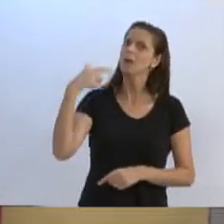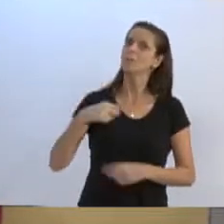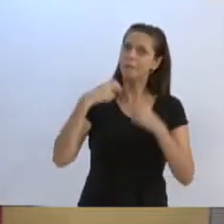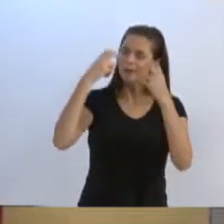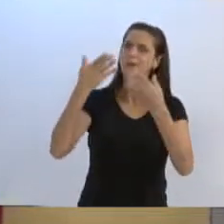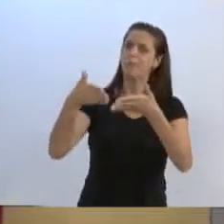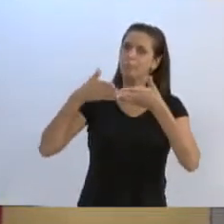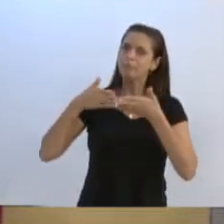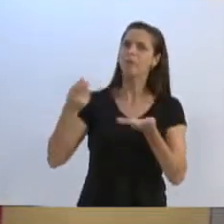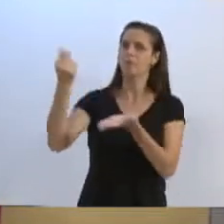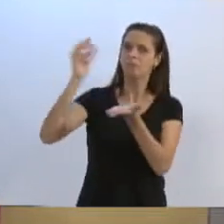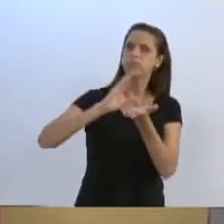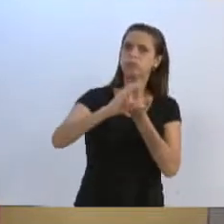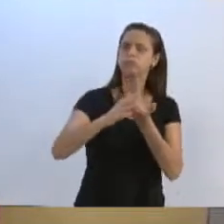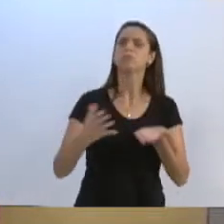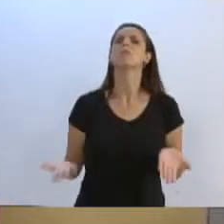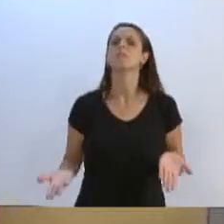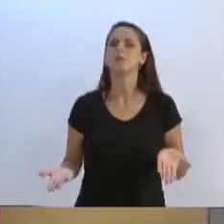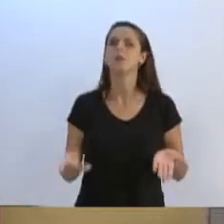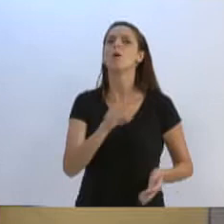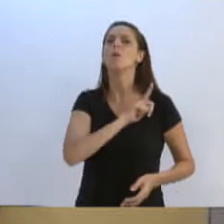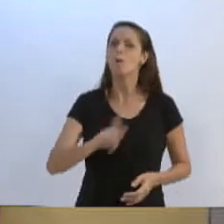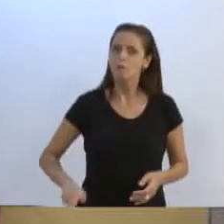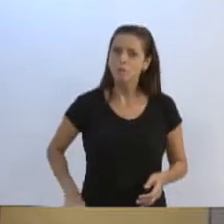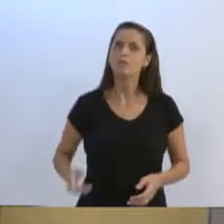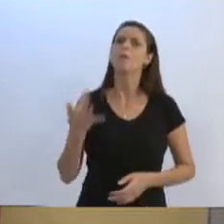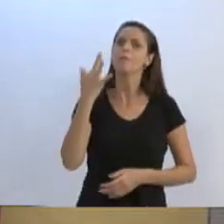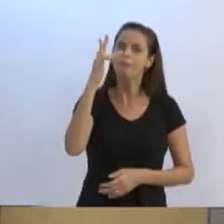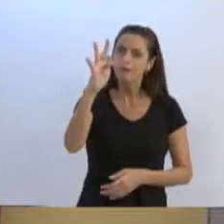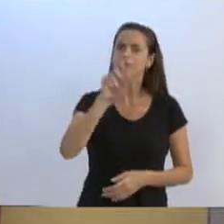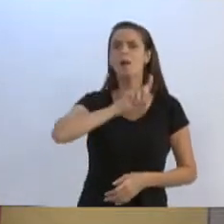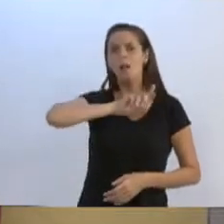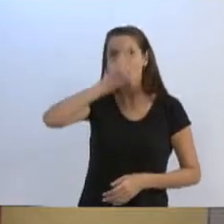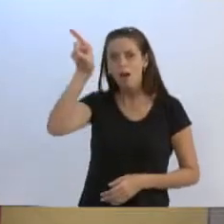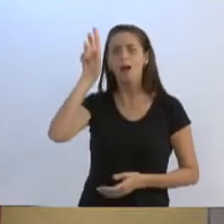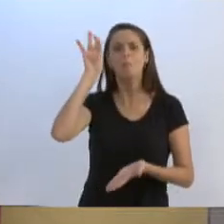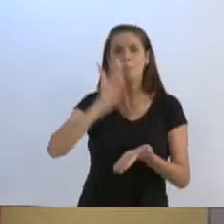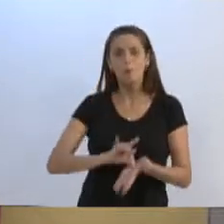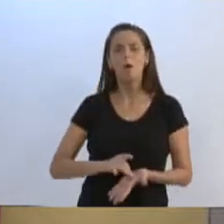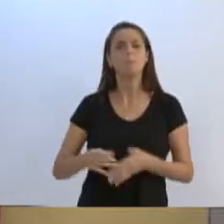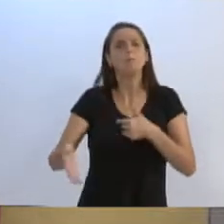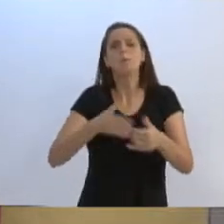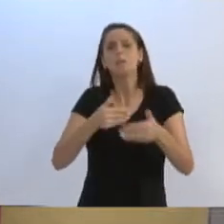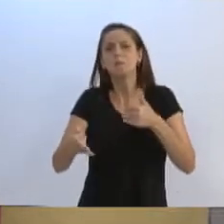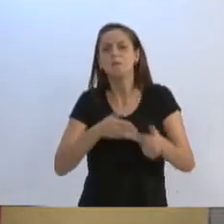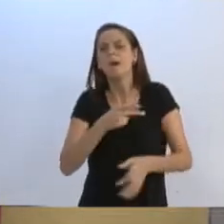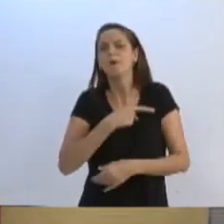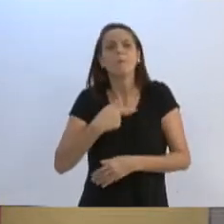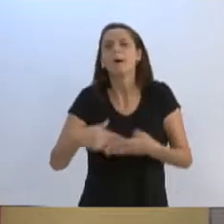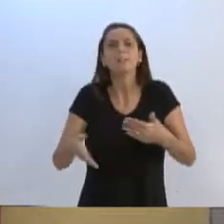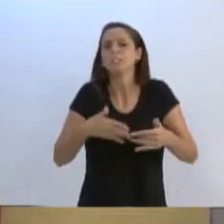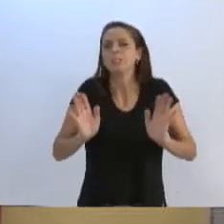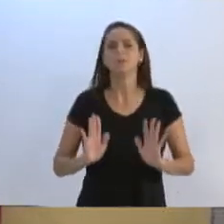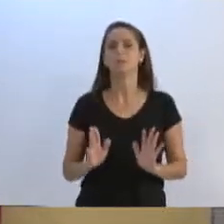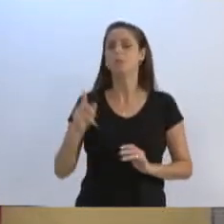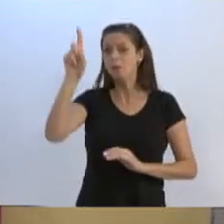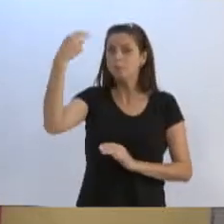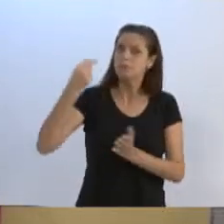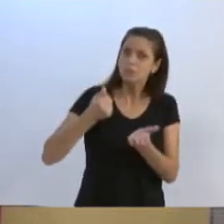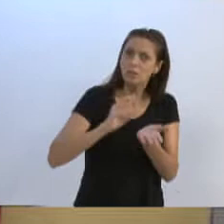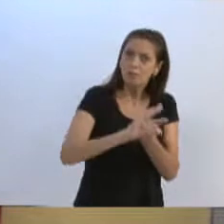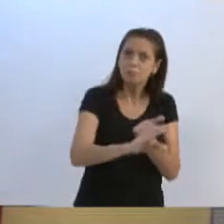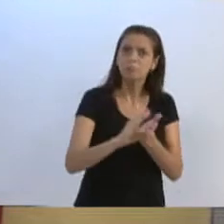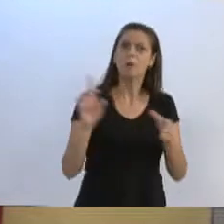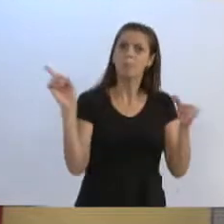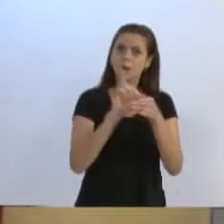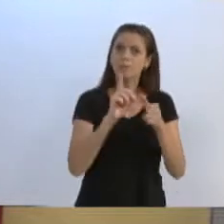parte. Está se referindo a qual governo? Ao governo federal como instituição. Não importa se é A ou B. E precisa mandar recurso para atender a